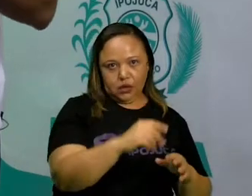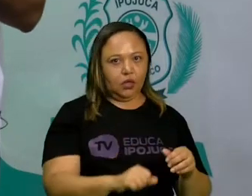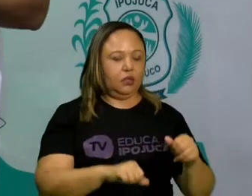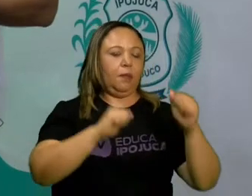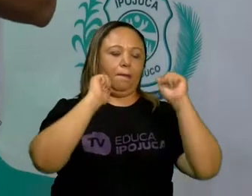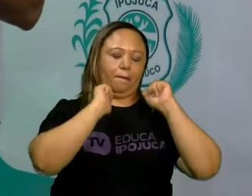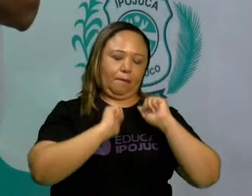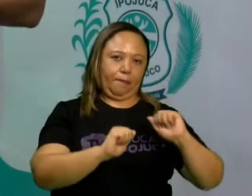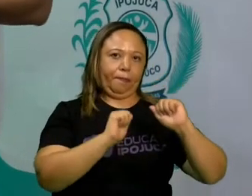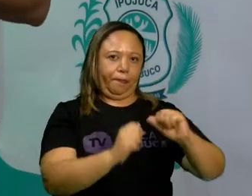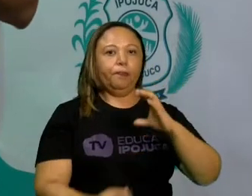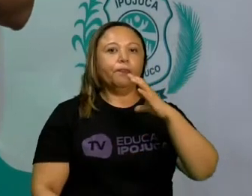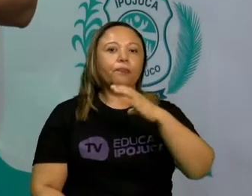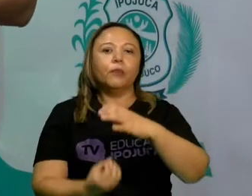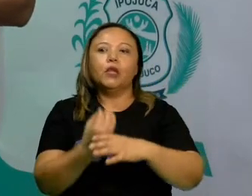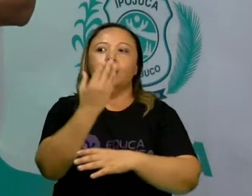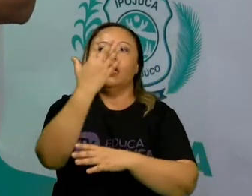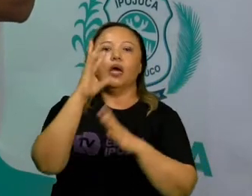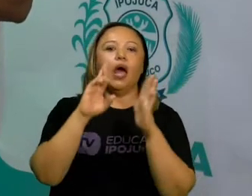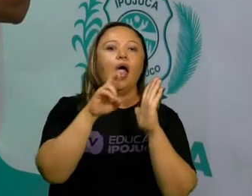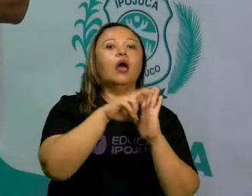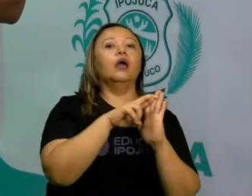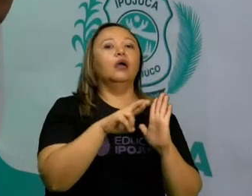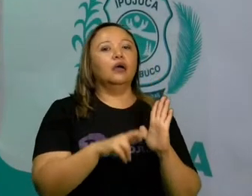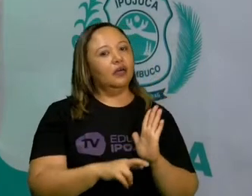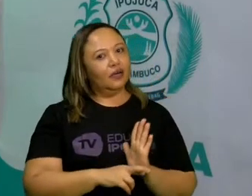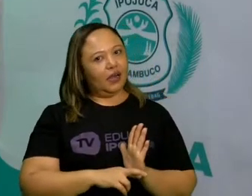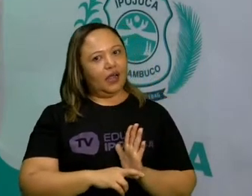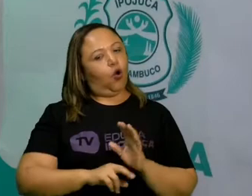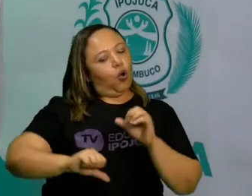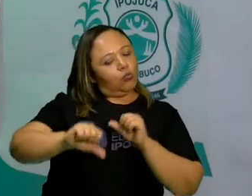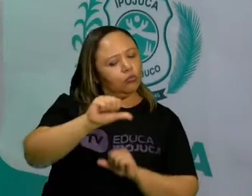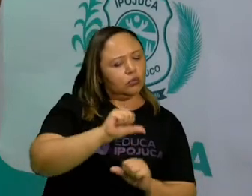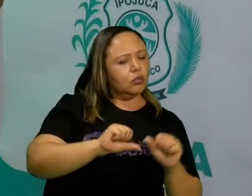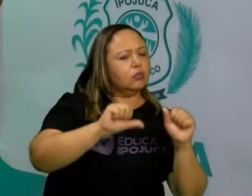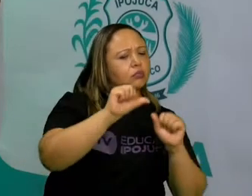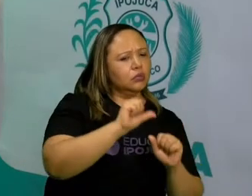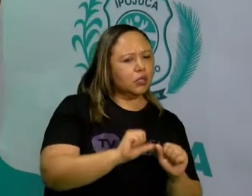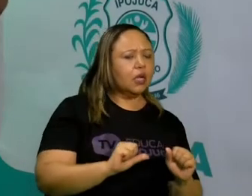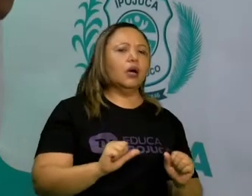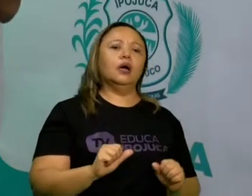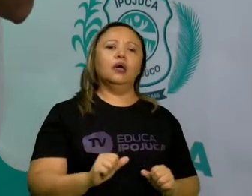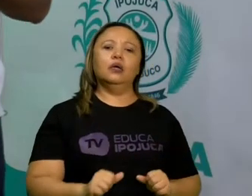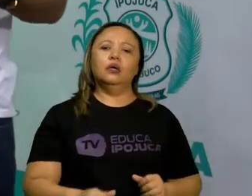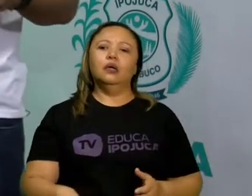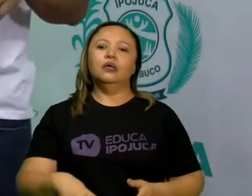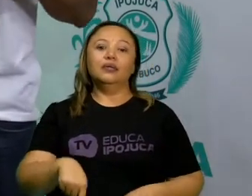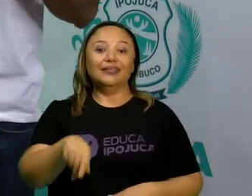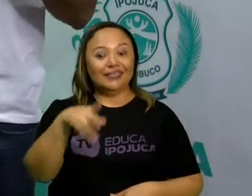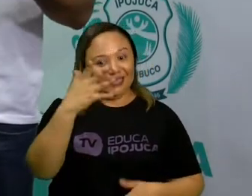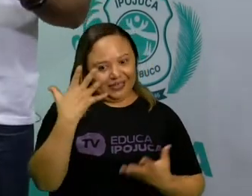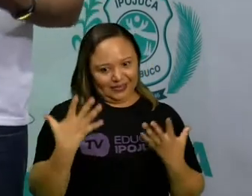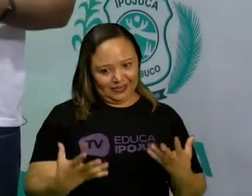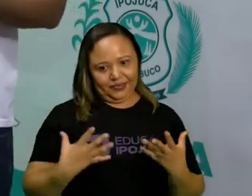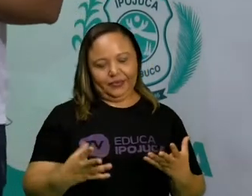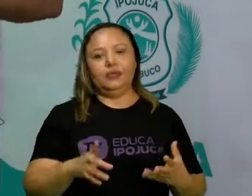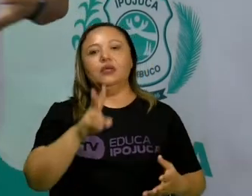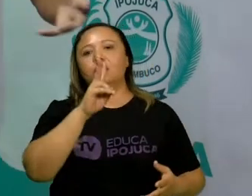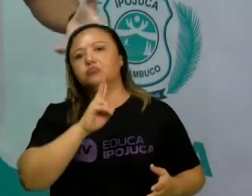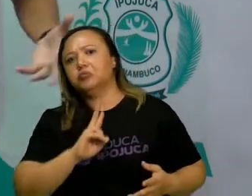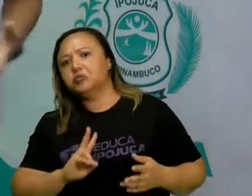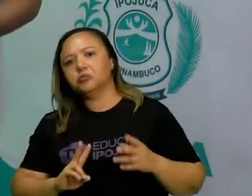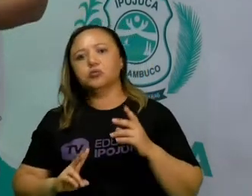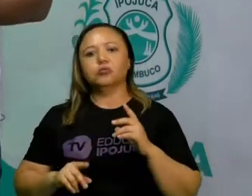negociar os jogos, as regras, de acordo não só com a necessidade, mas também com a vontade, o intuito